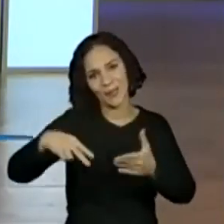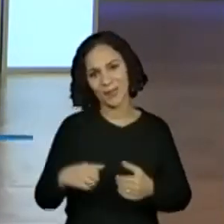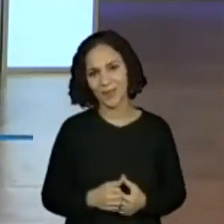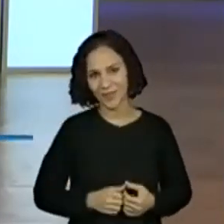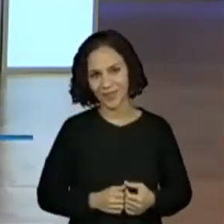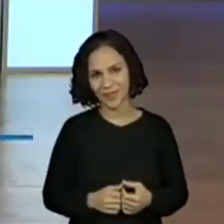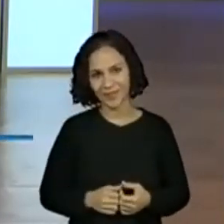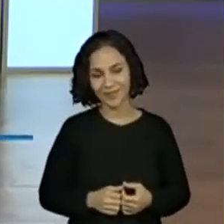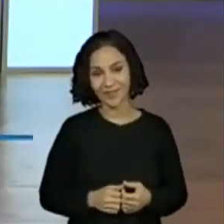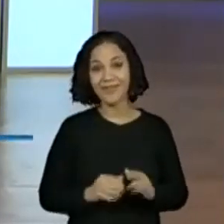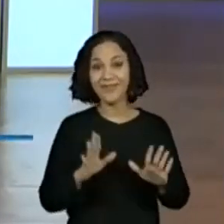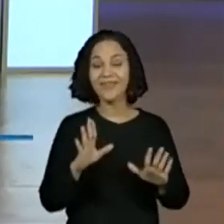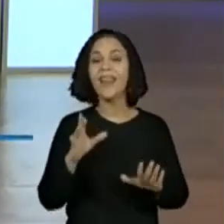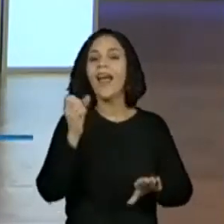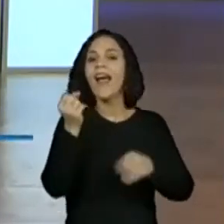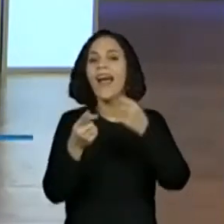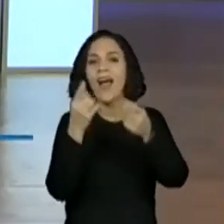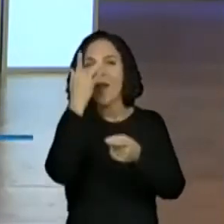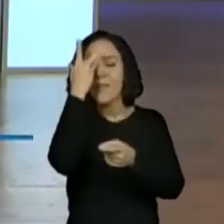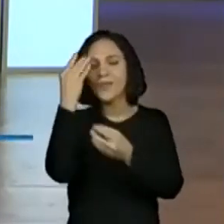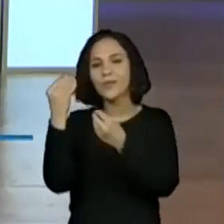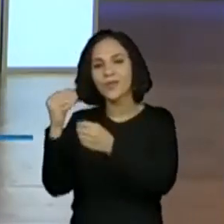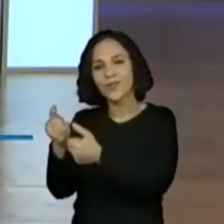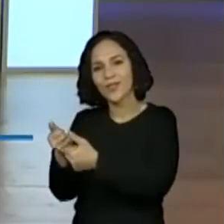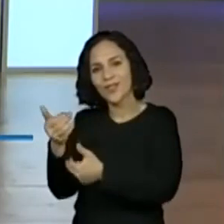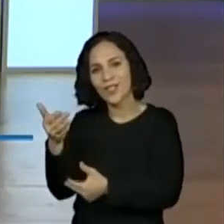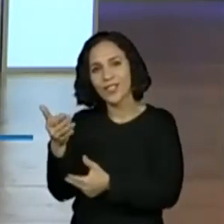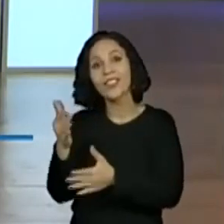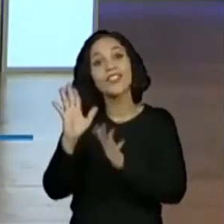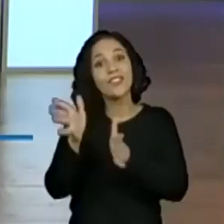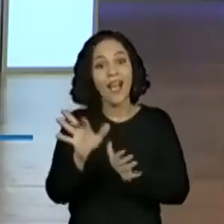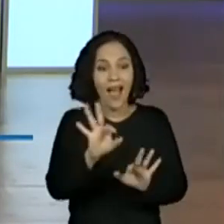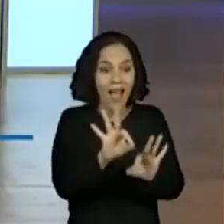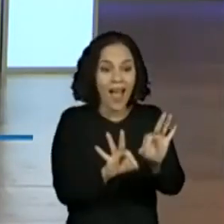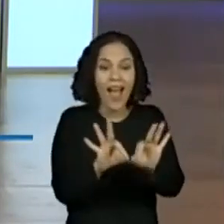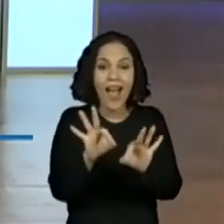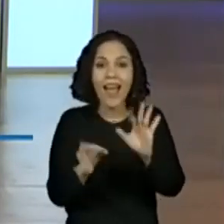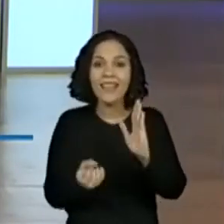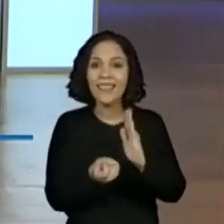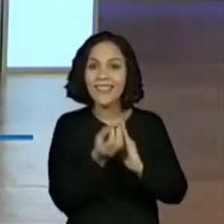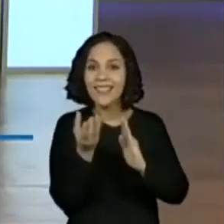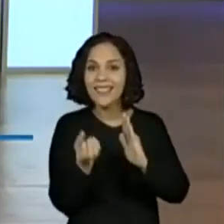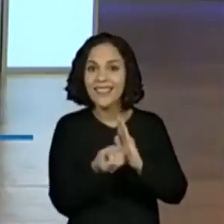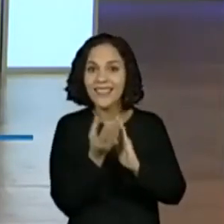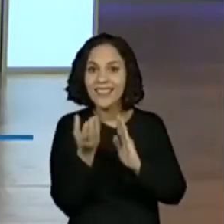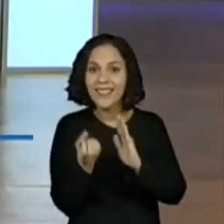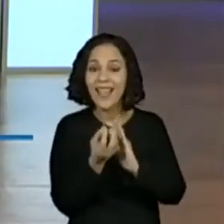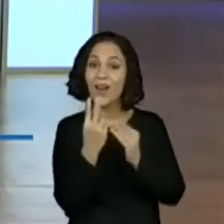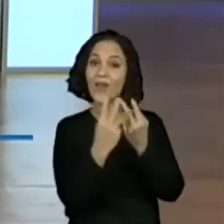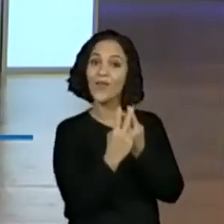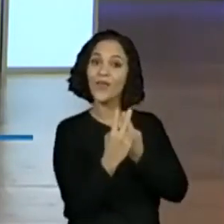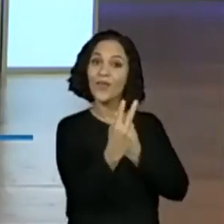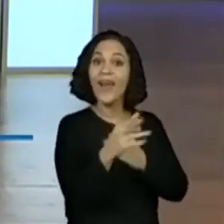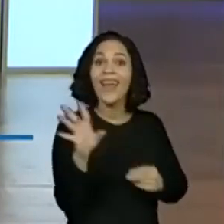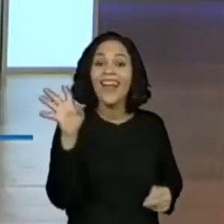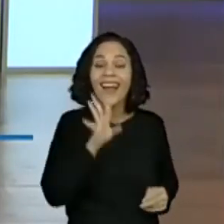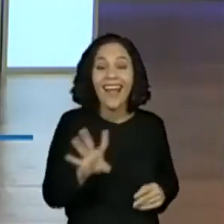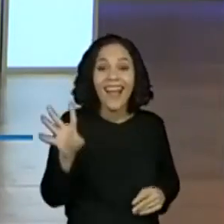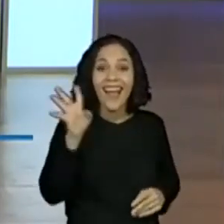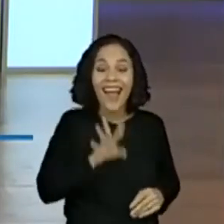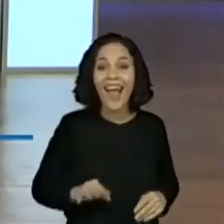Tem um pessoal aqui colocando, ó, que já estão organizando o sarau virtual. Legal!